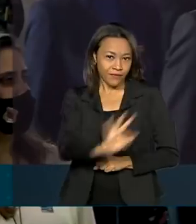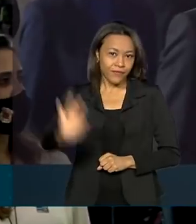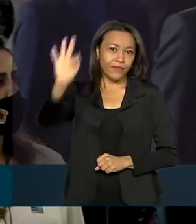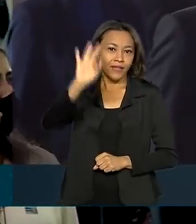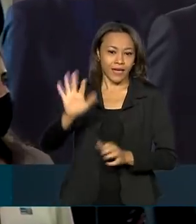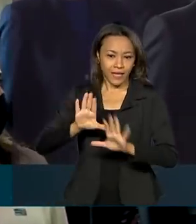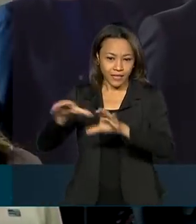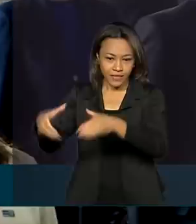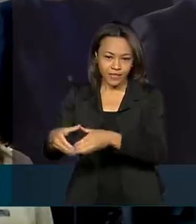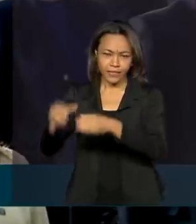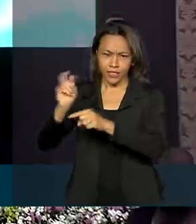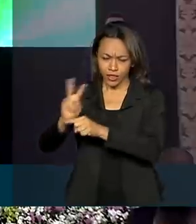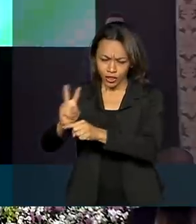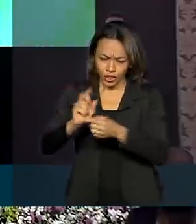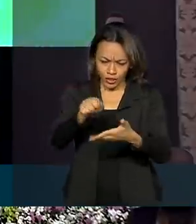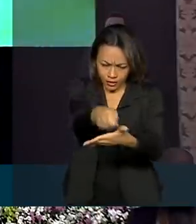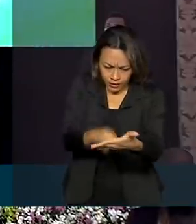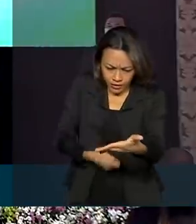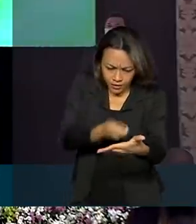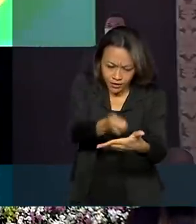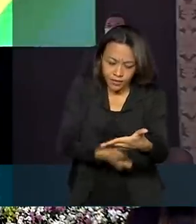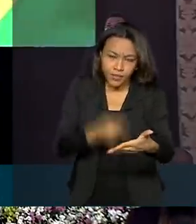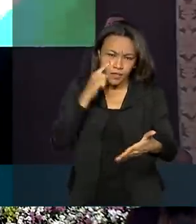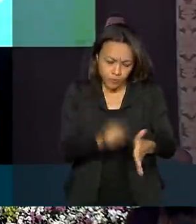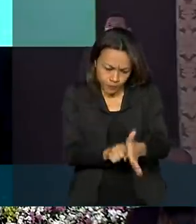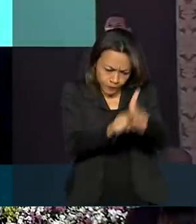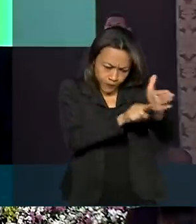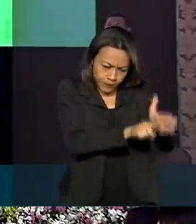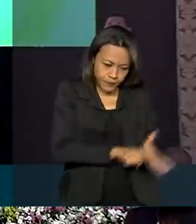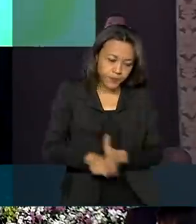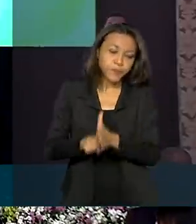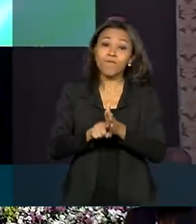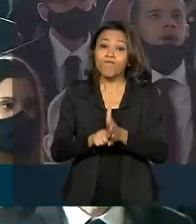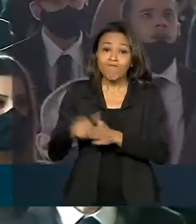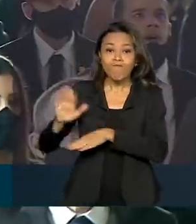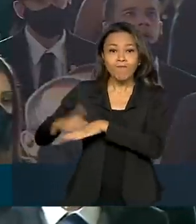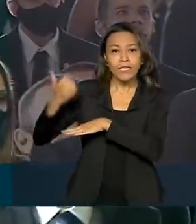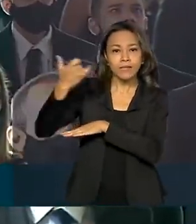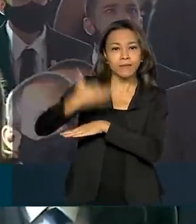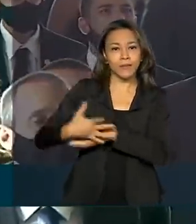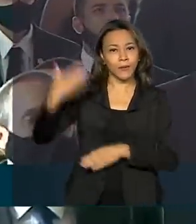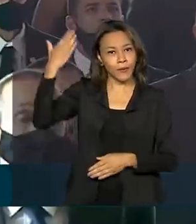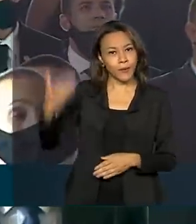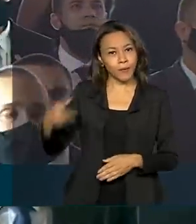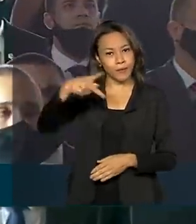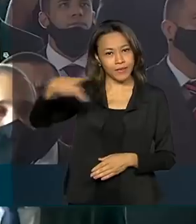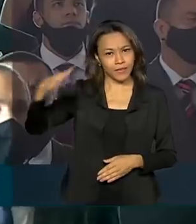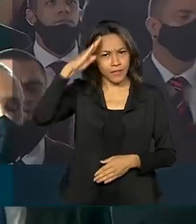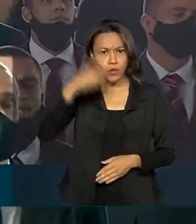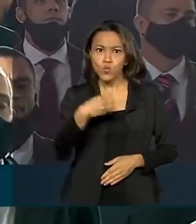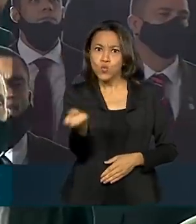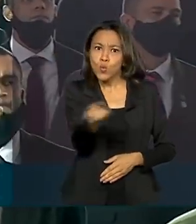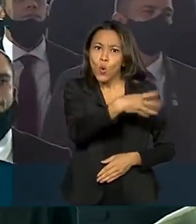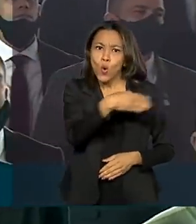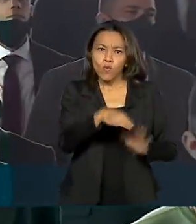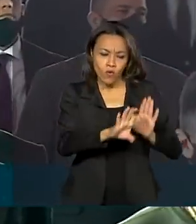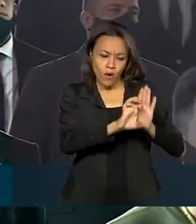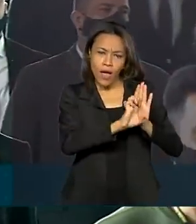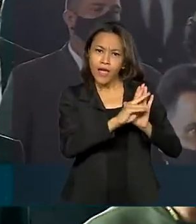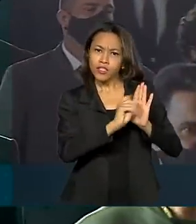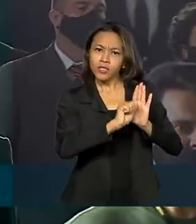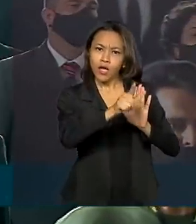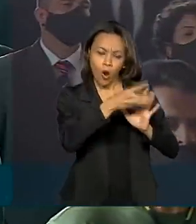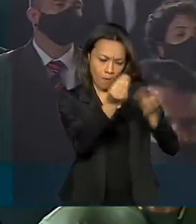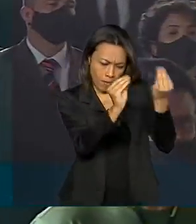cargos de agente, escrivão e papiloscopista. Segundo o presidente, está em elaboração um novo edital para